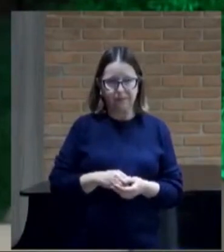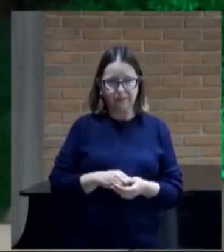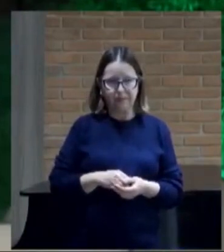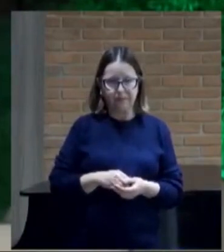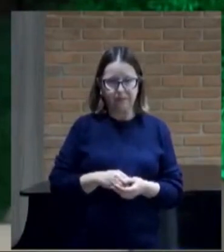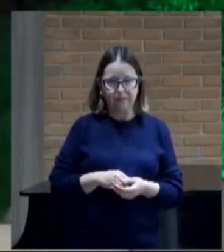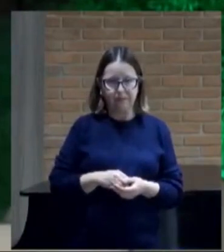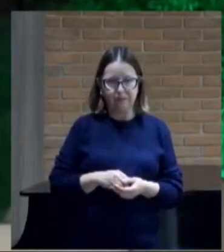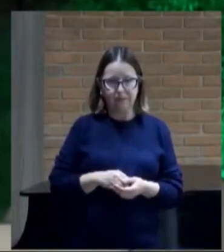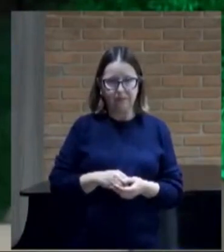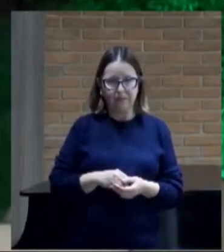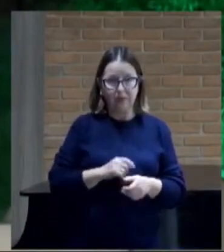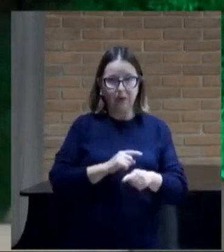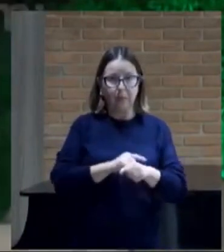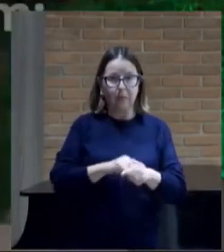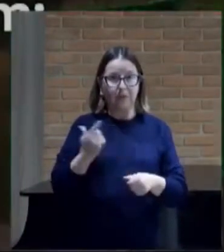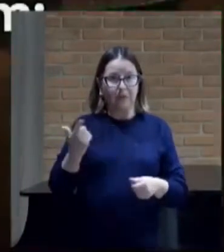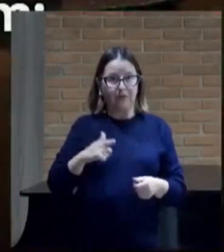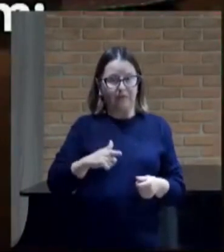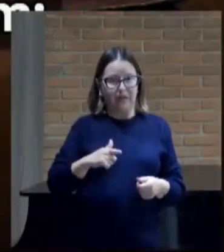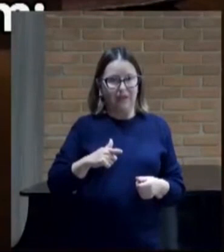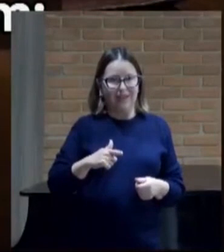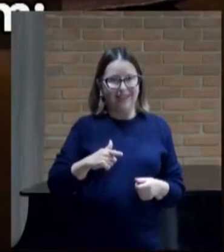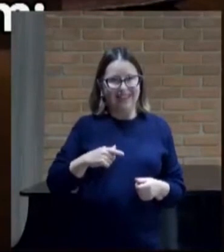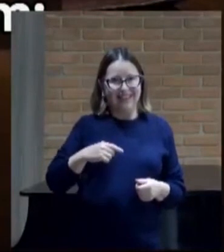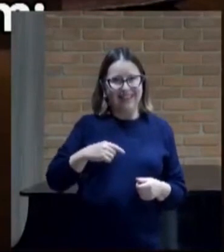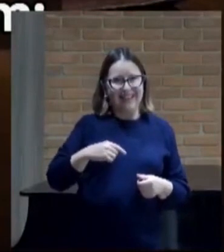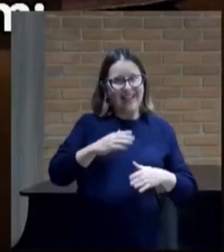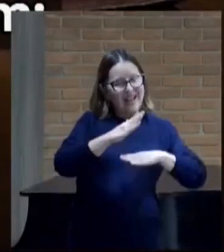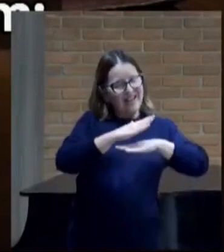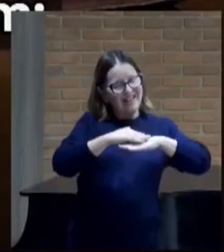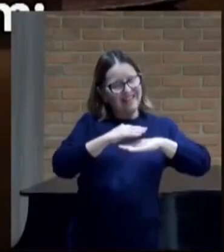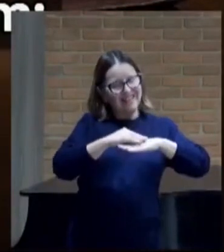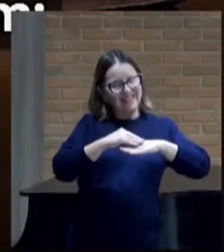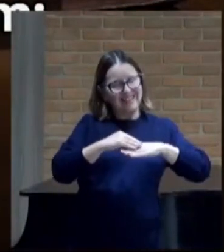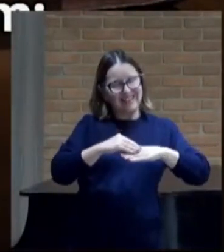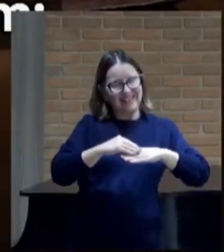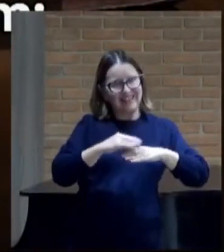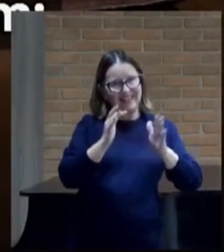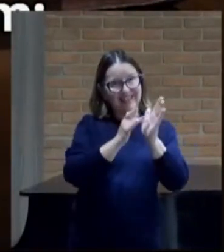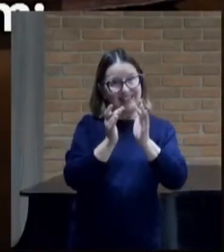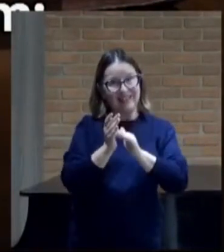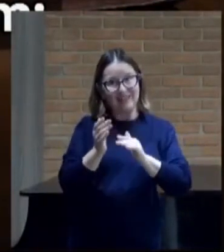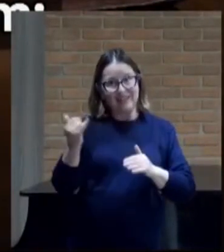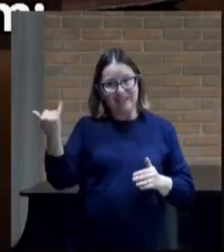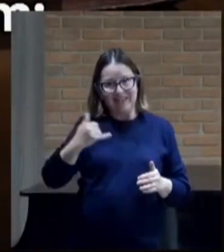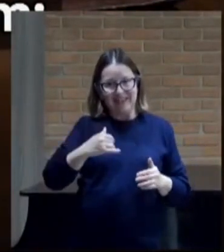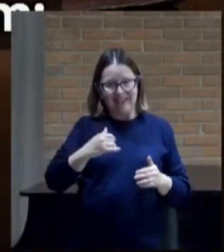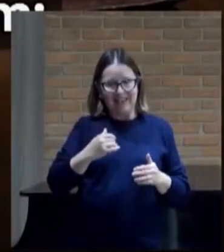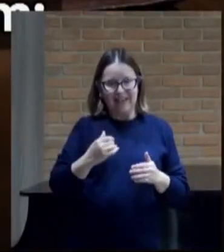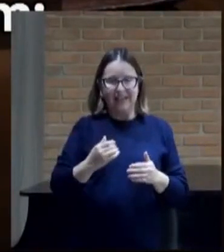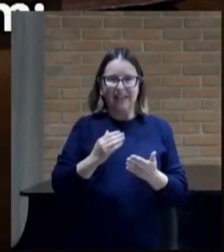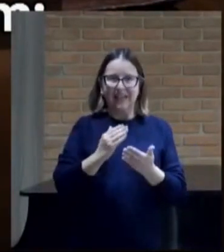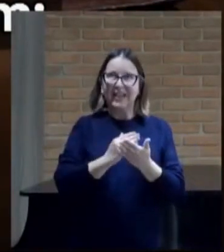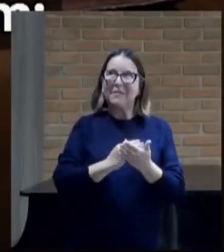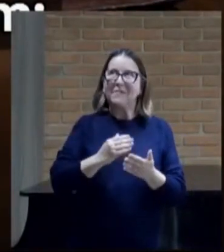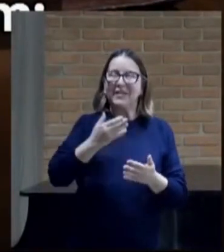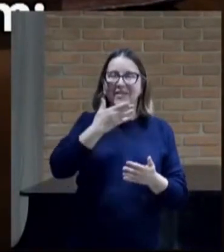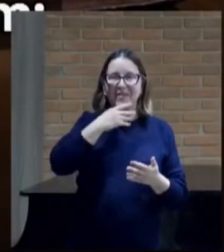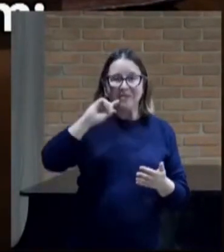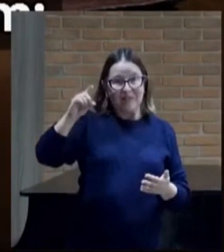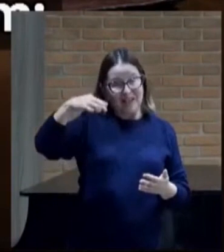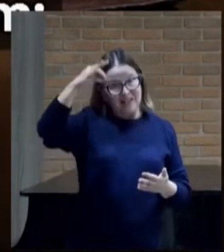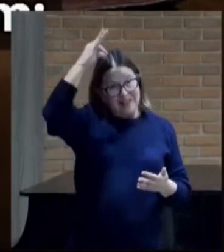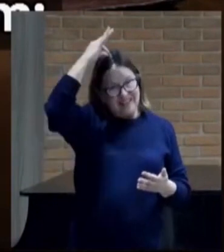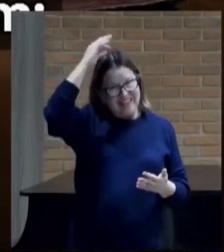quando quando quando porém vier o consolador que eu vos enviarei da parte do pai o espírito